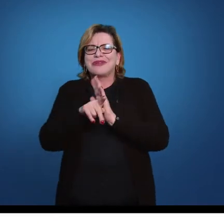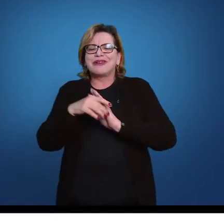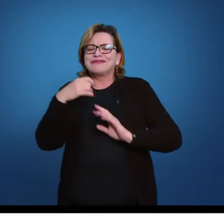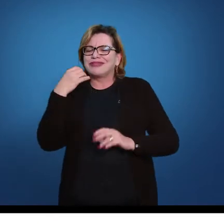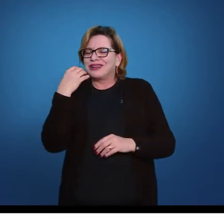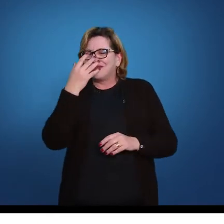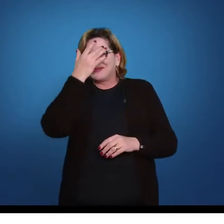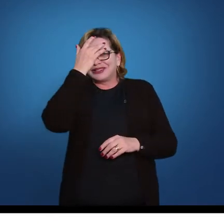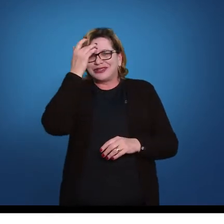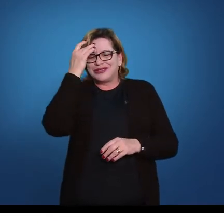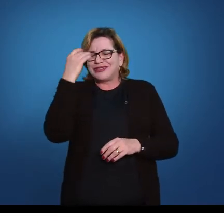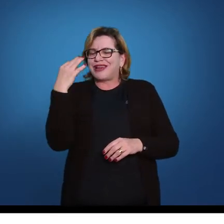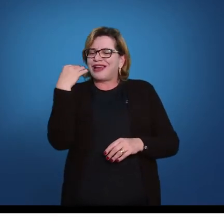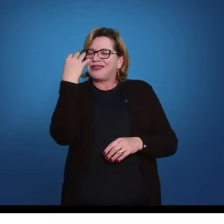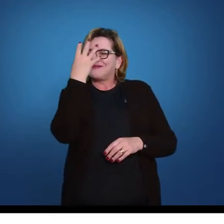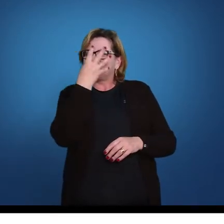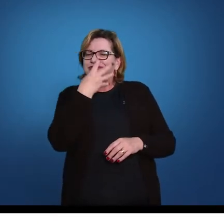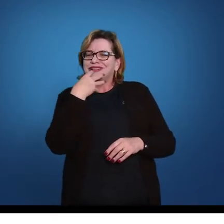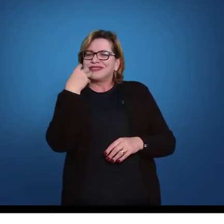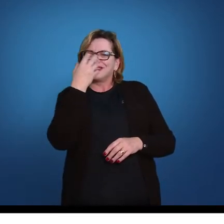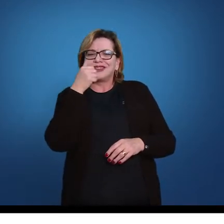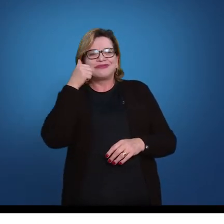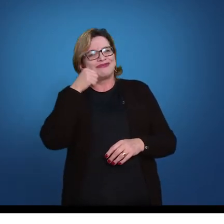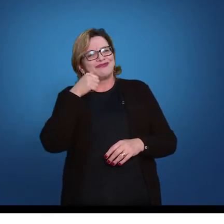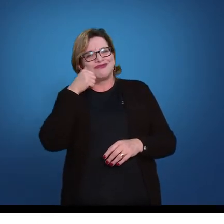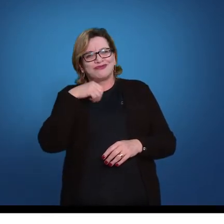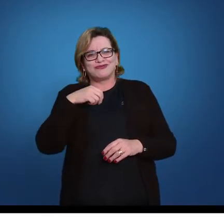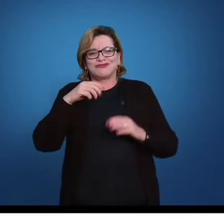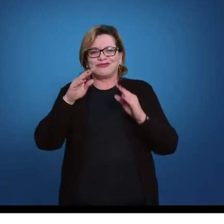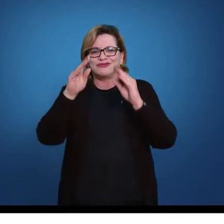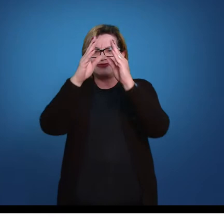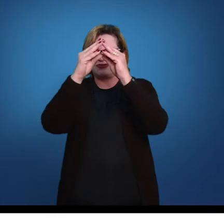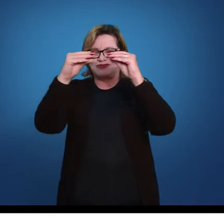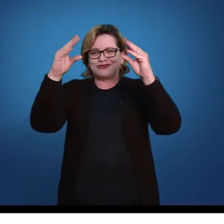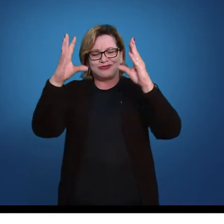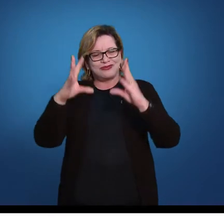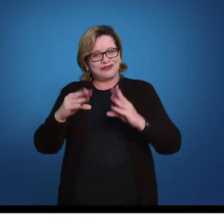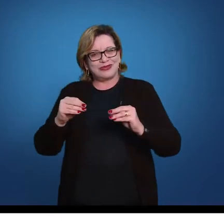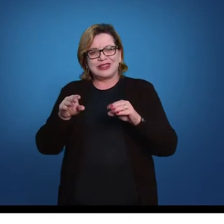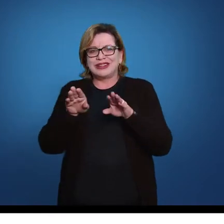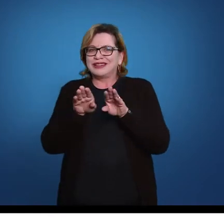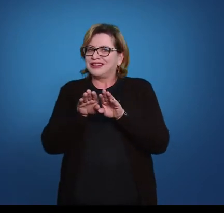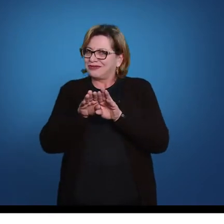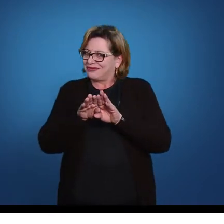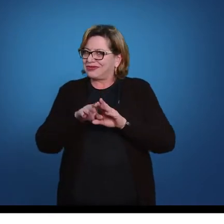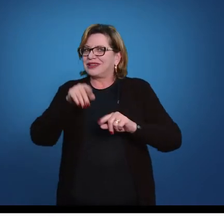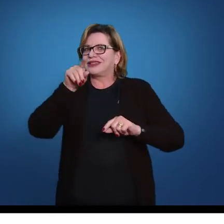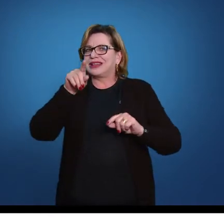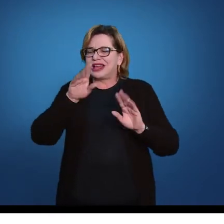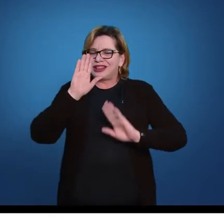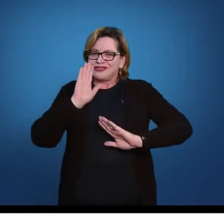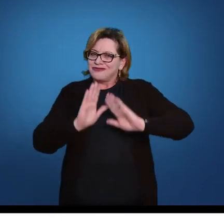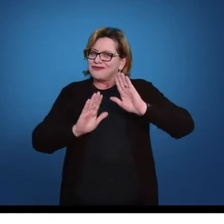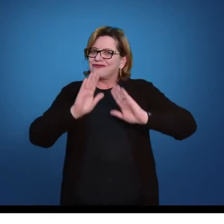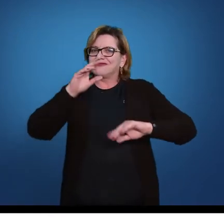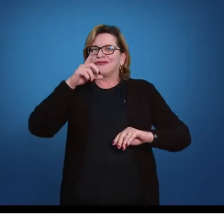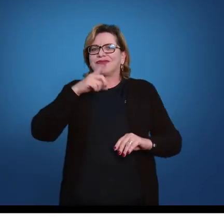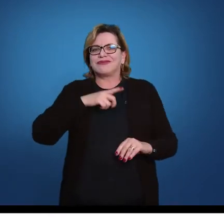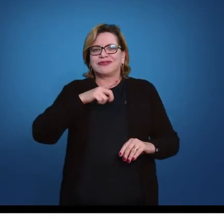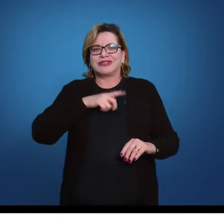apaixonados para as suas musas circenses. Da mesma forma, não era incomum